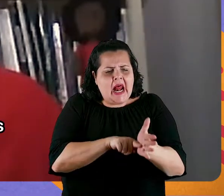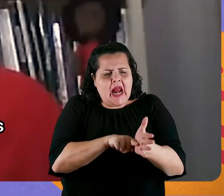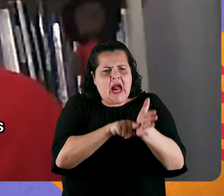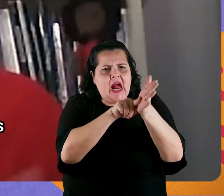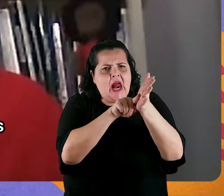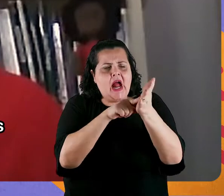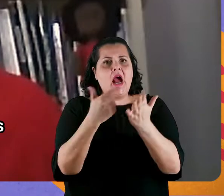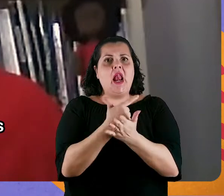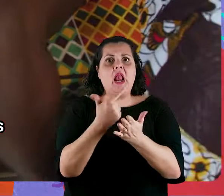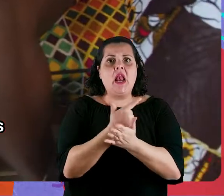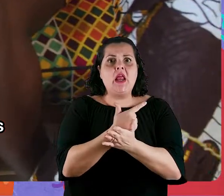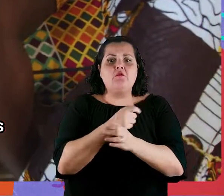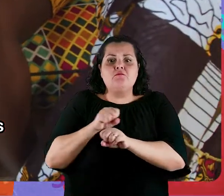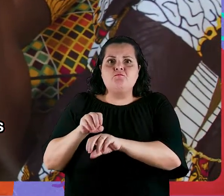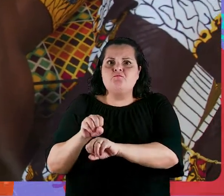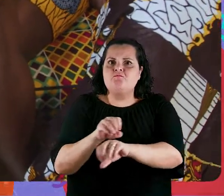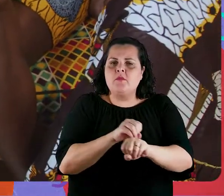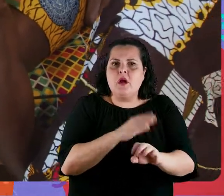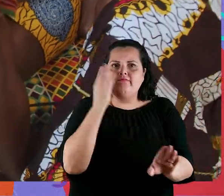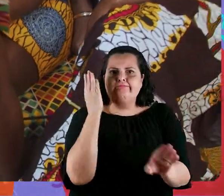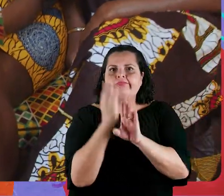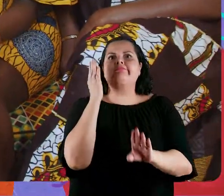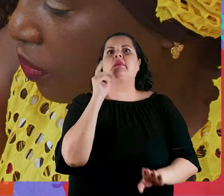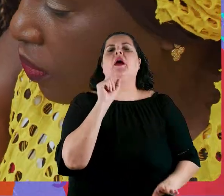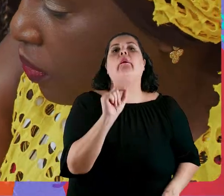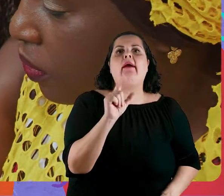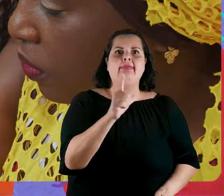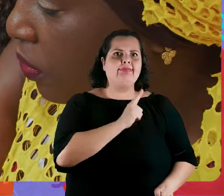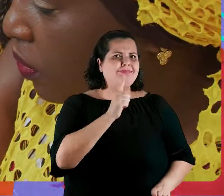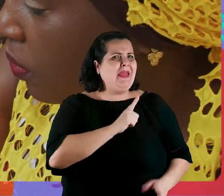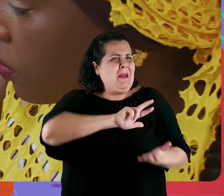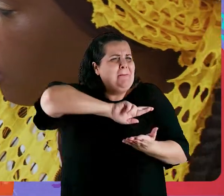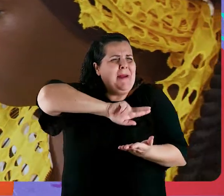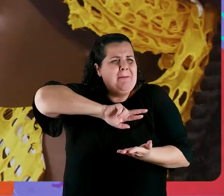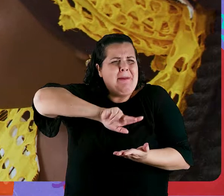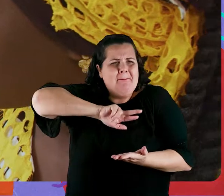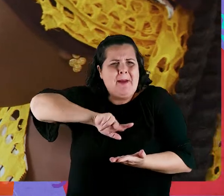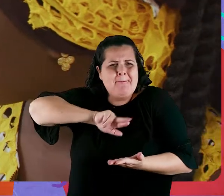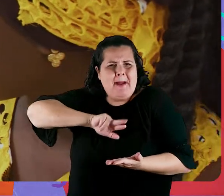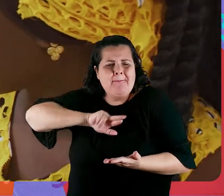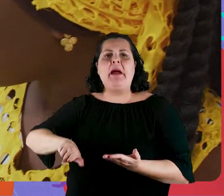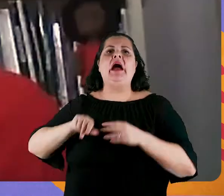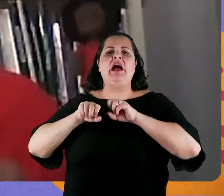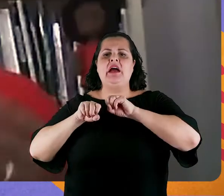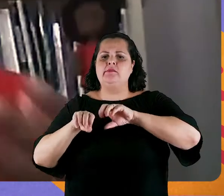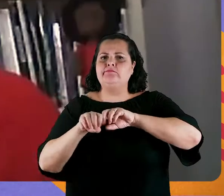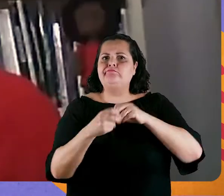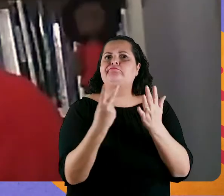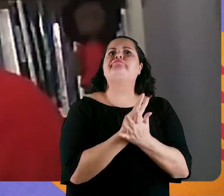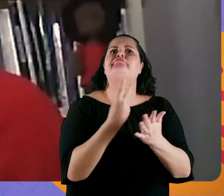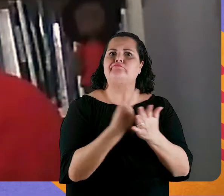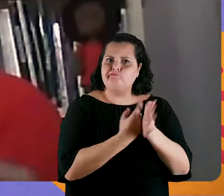análises dos livros didáticos no Brasil. E, através dessas análises dos livros didáticos, foi detectado que havia vários